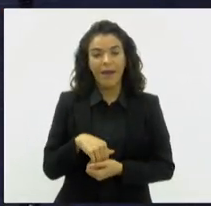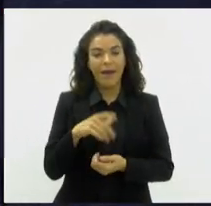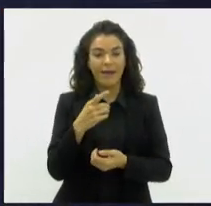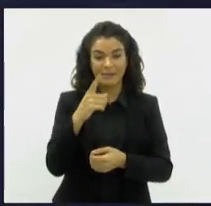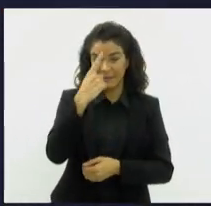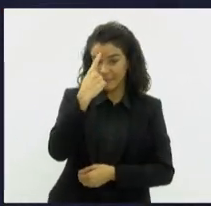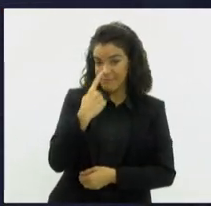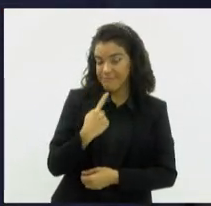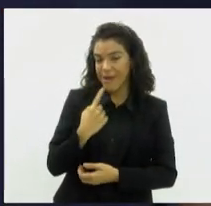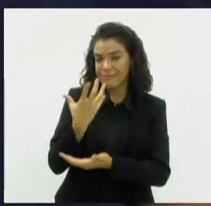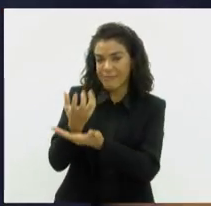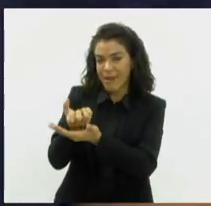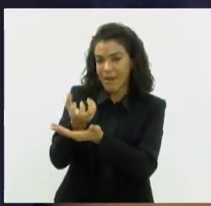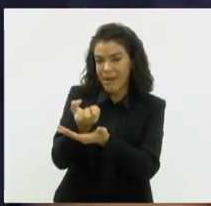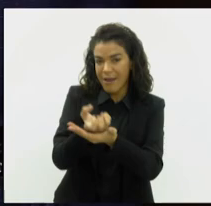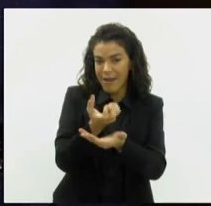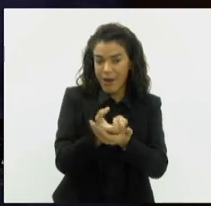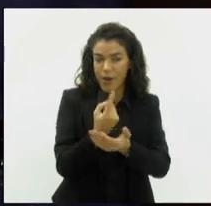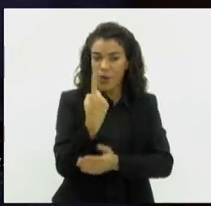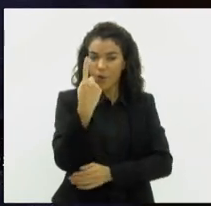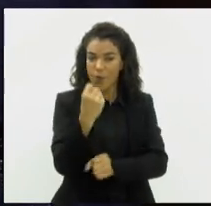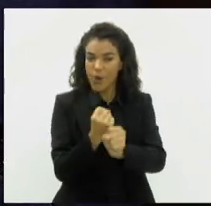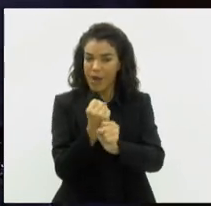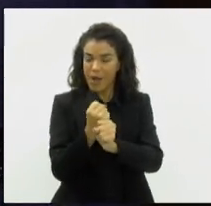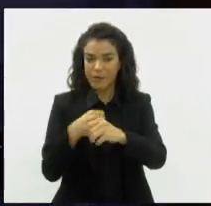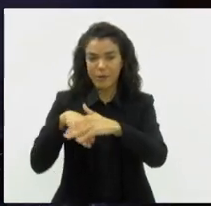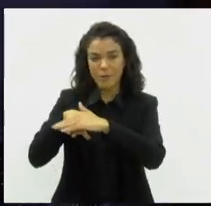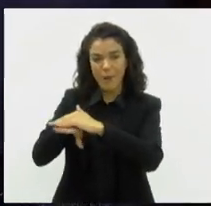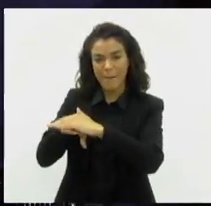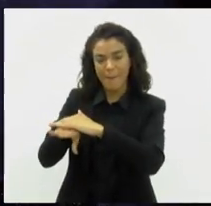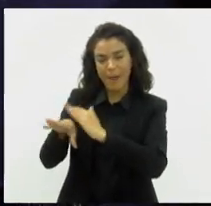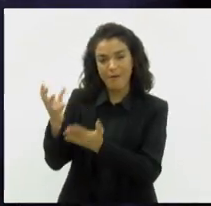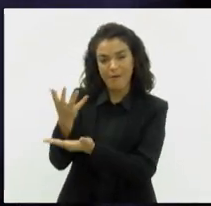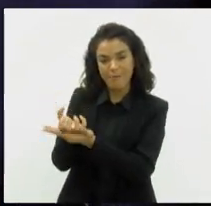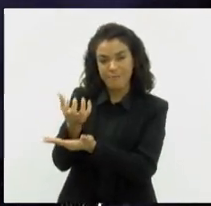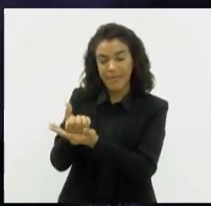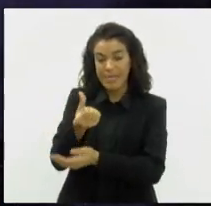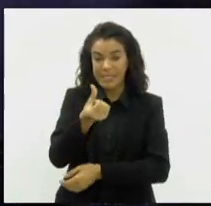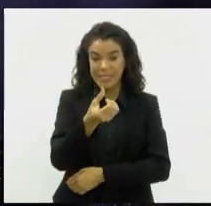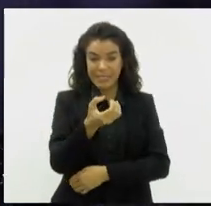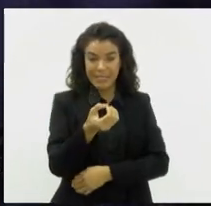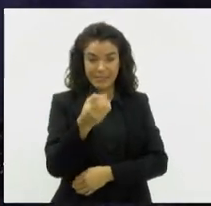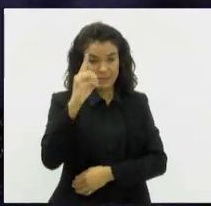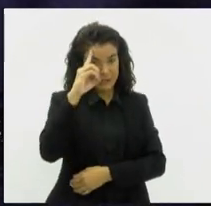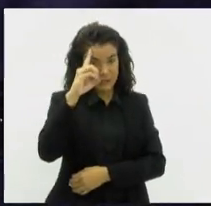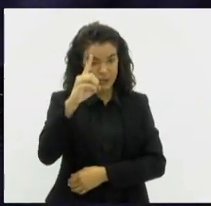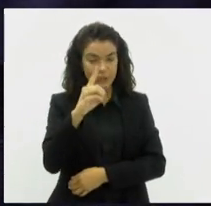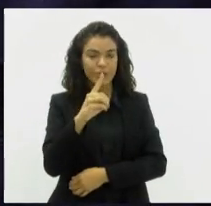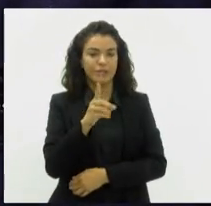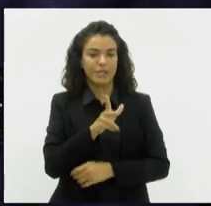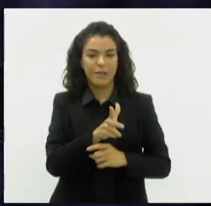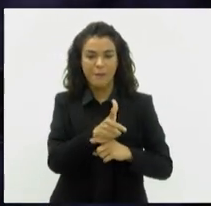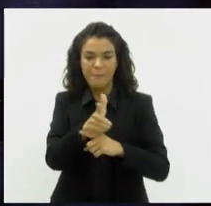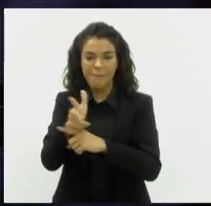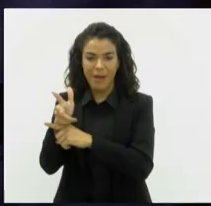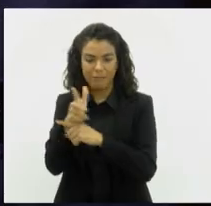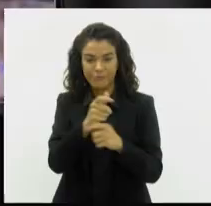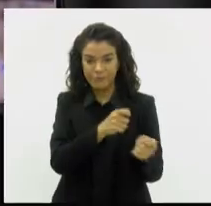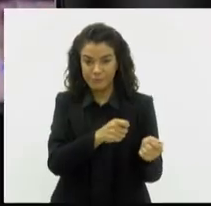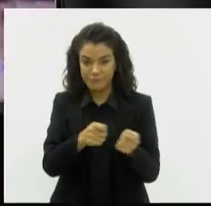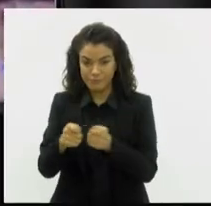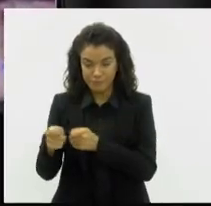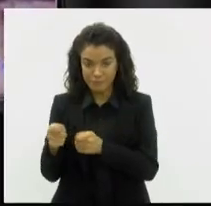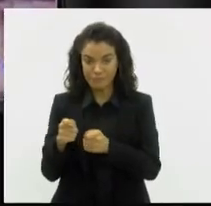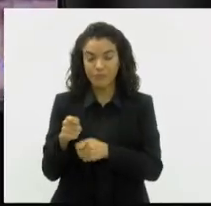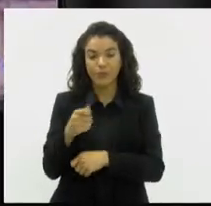guardadas por um ano no caso de gravações marcadas como ocorrências e 60 dias para capturas de imagens de rotina. O